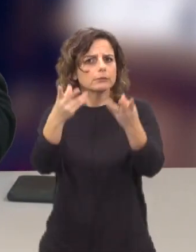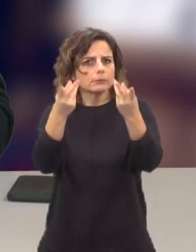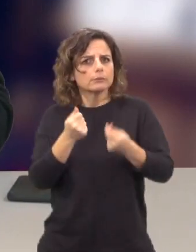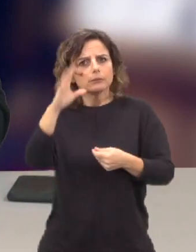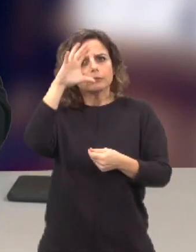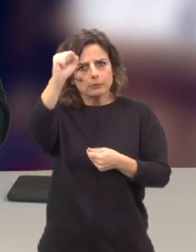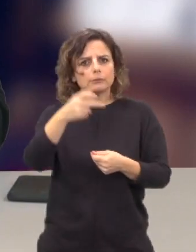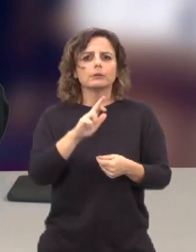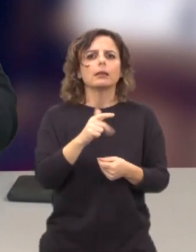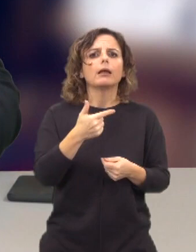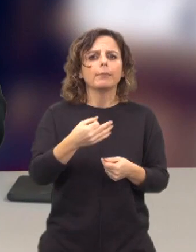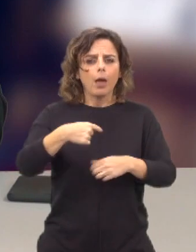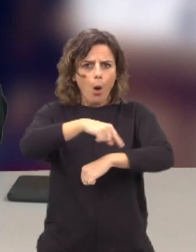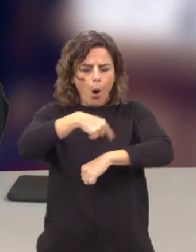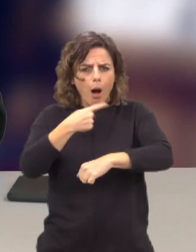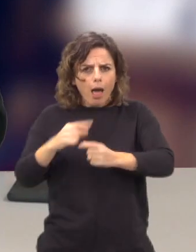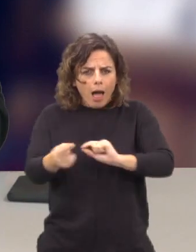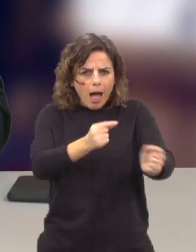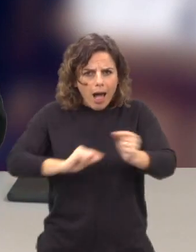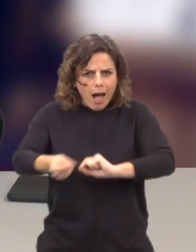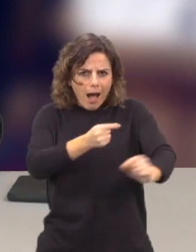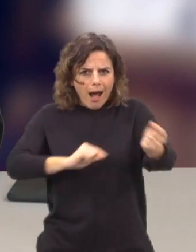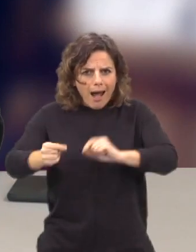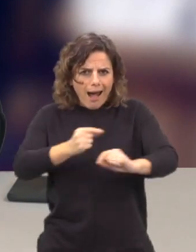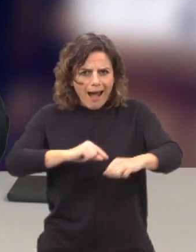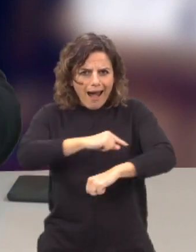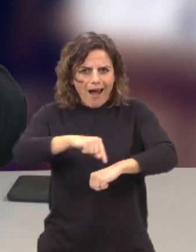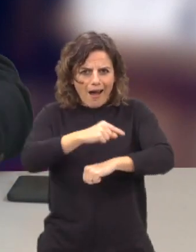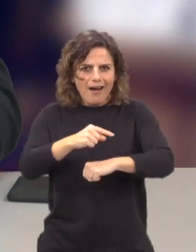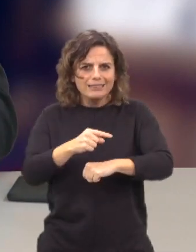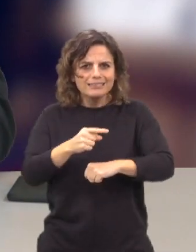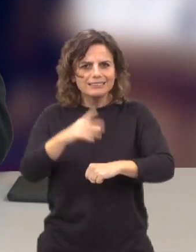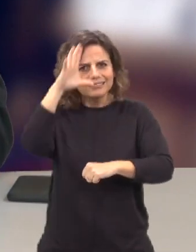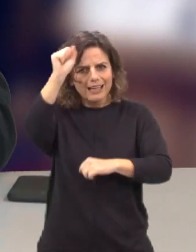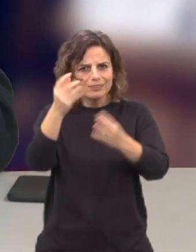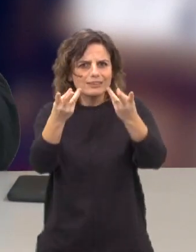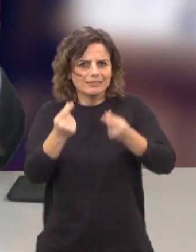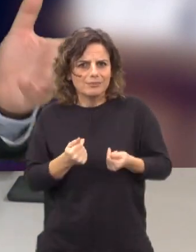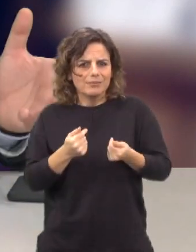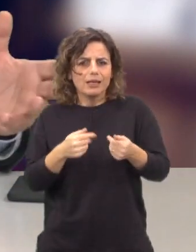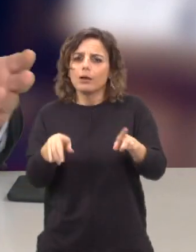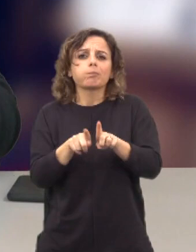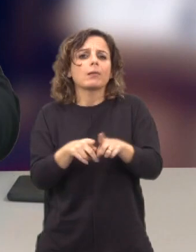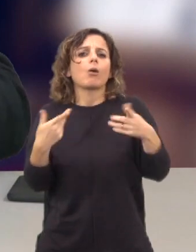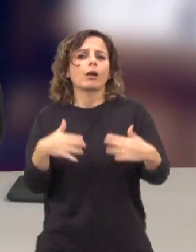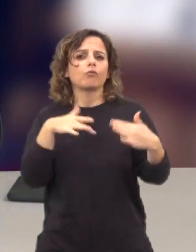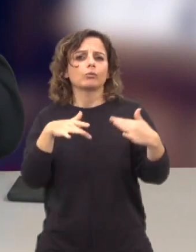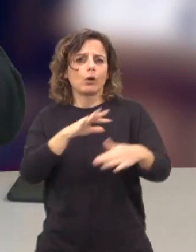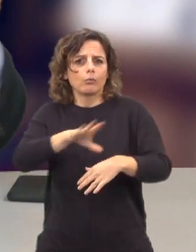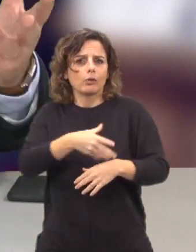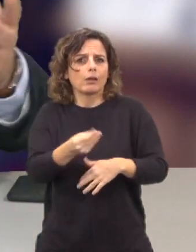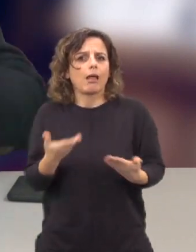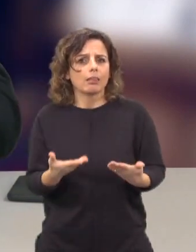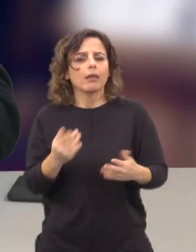Estado, enfim, na RTP nós demos horas de discussão do orçamento de Estado e obviamente que demos antena como estamos a dar ao Mundial de